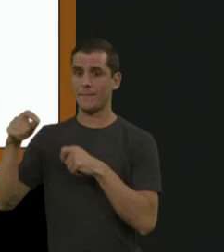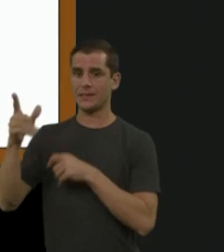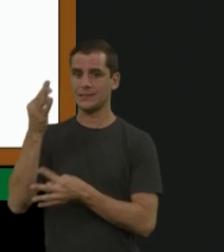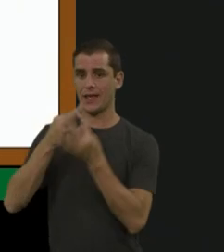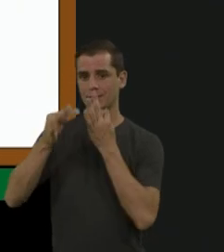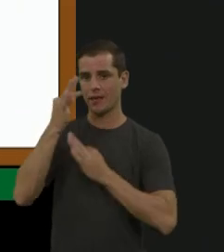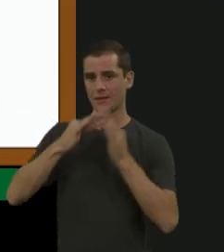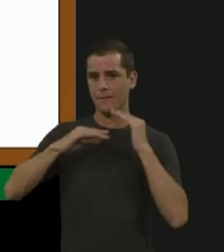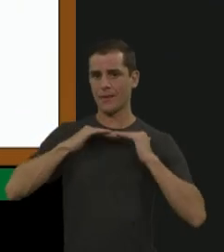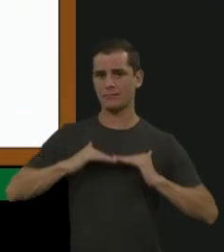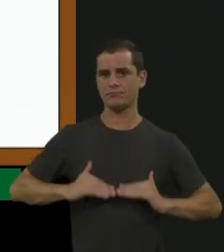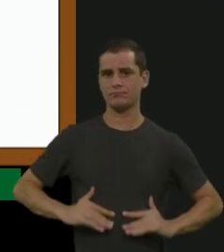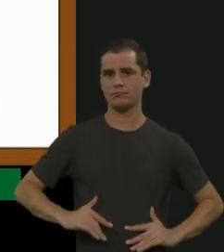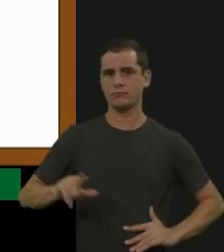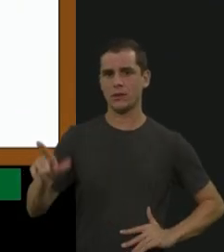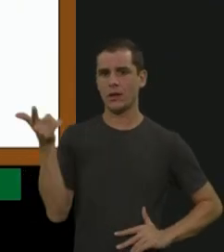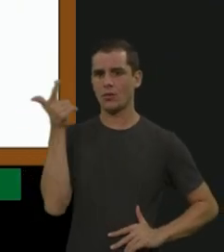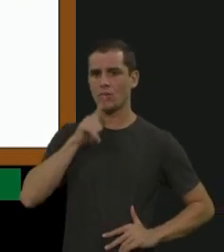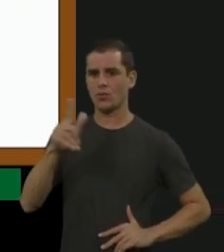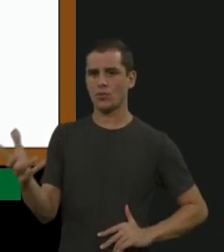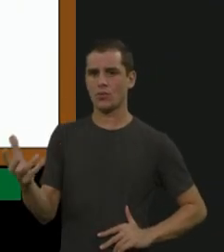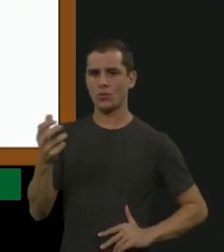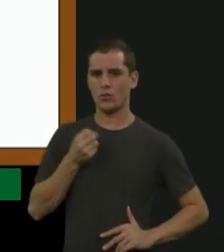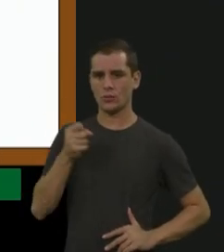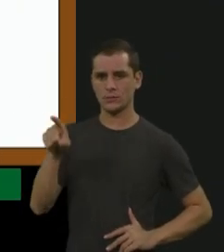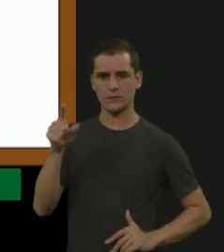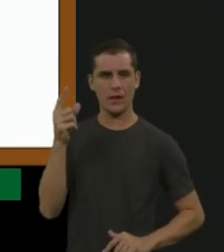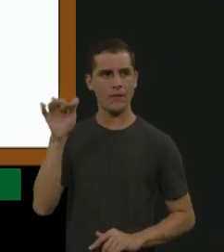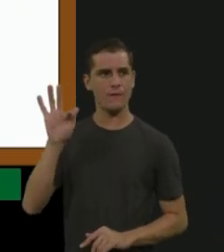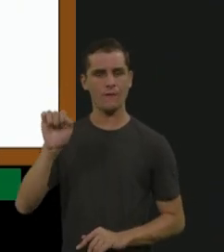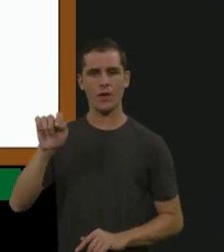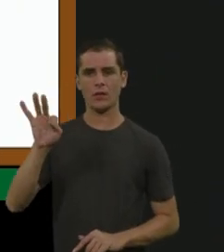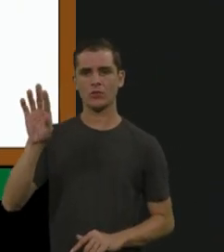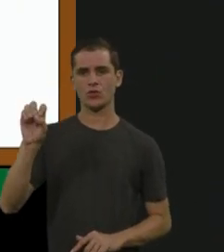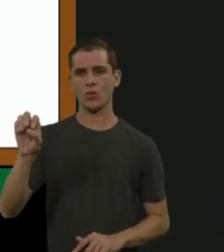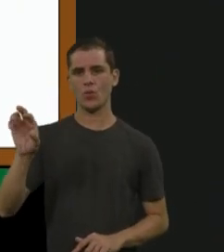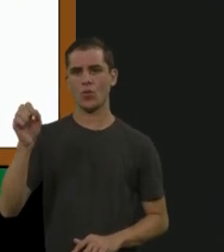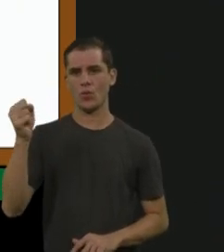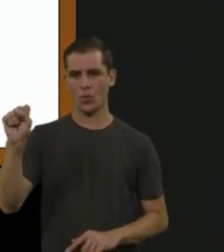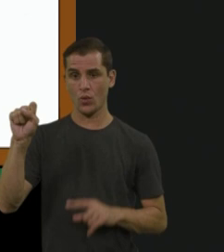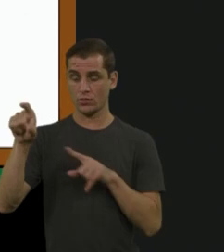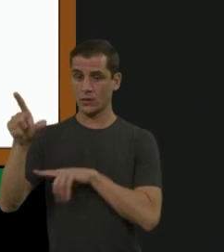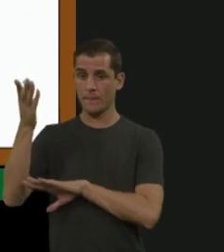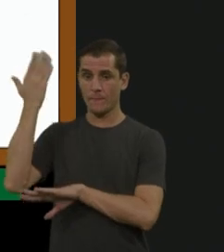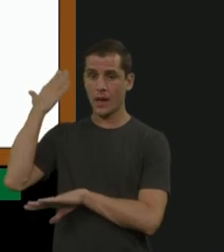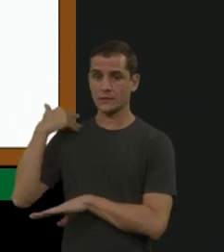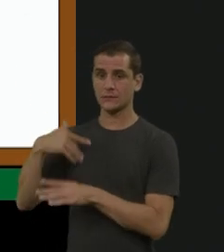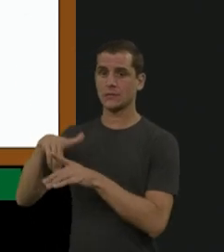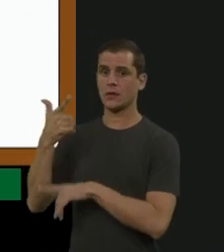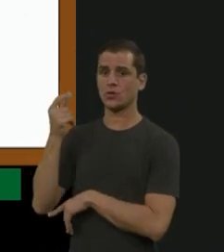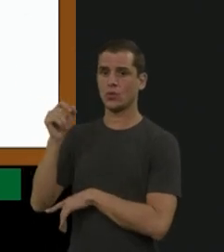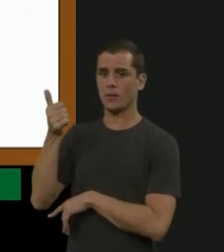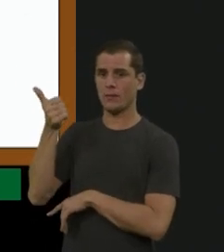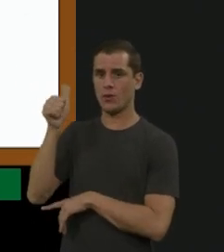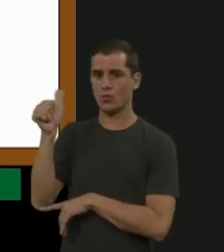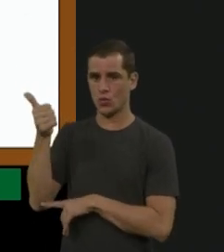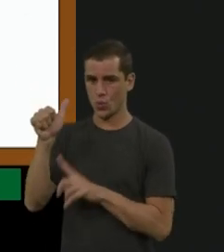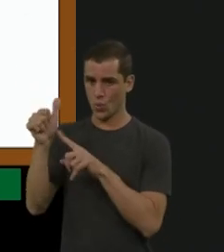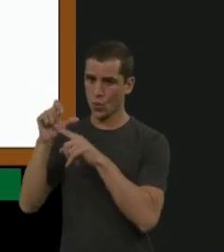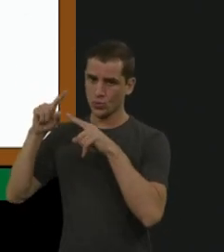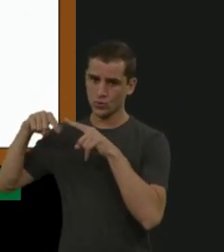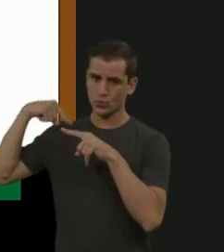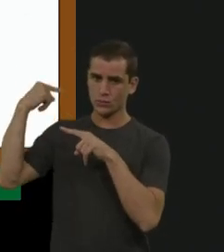Aqui, a profilaxia primária. Então, foi um programa instituído em 2011, e a indicação